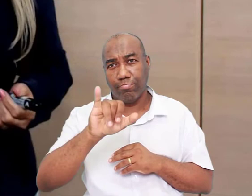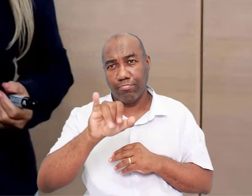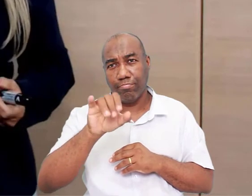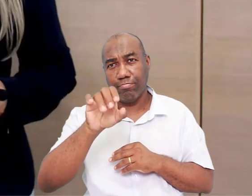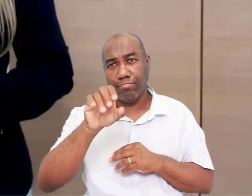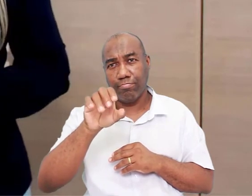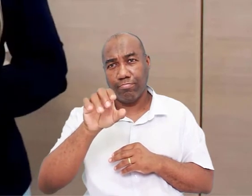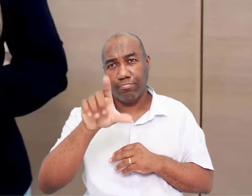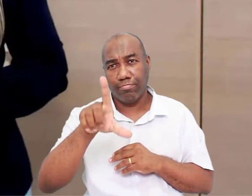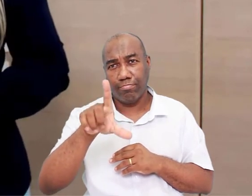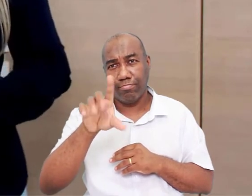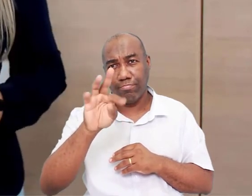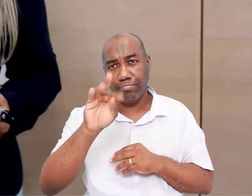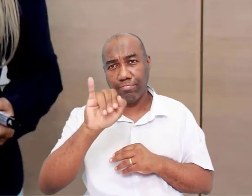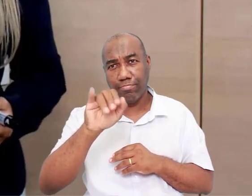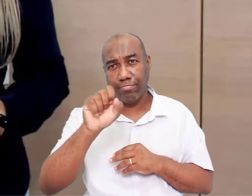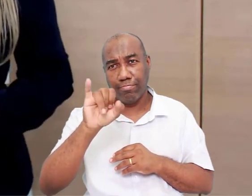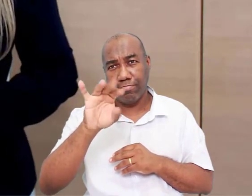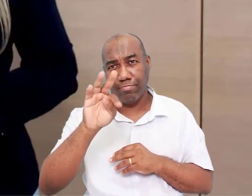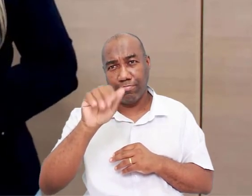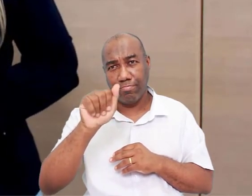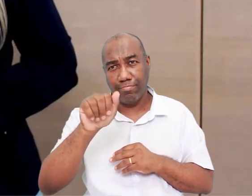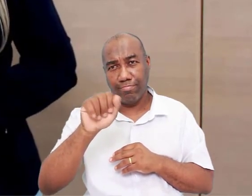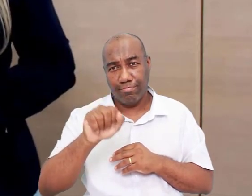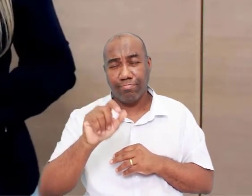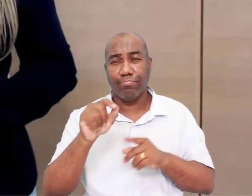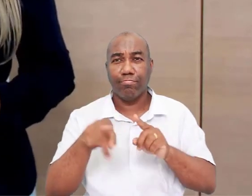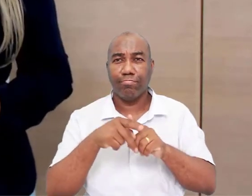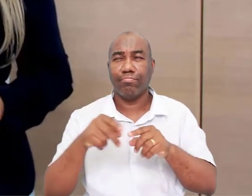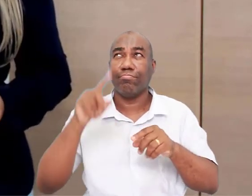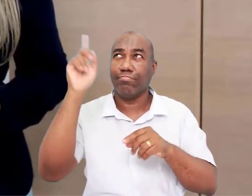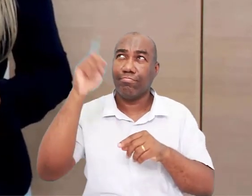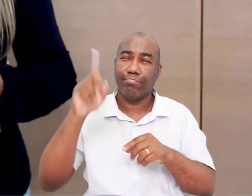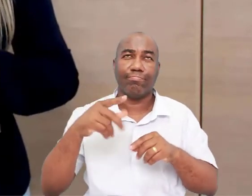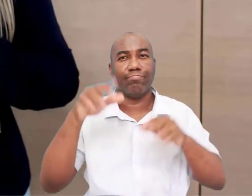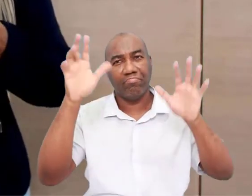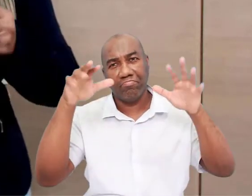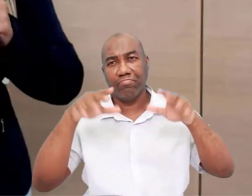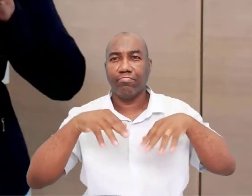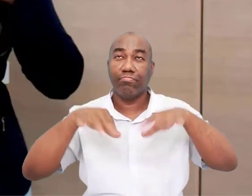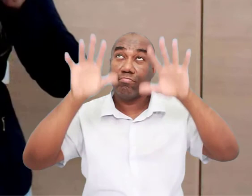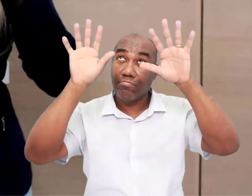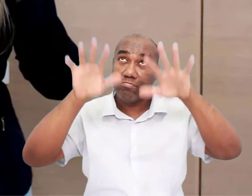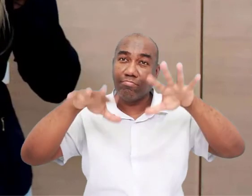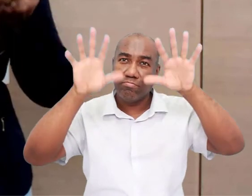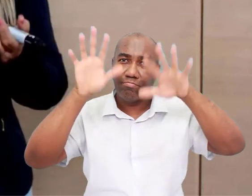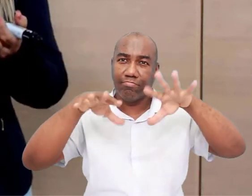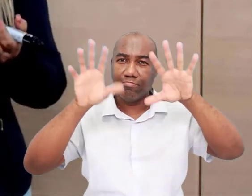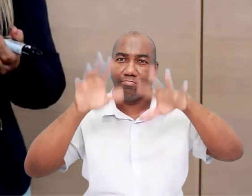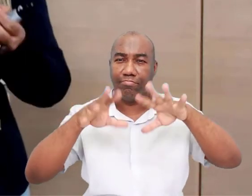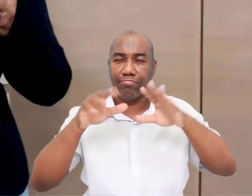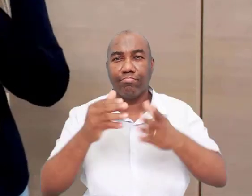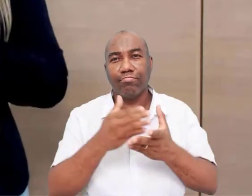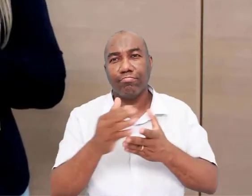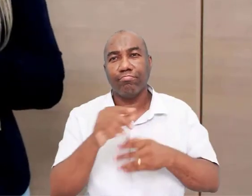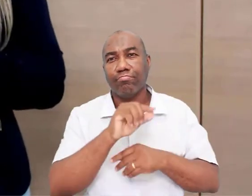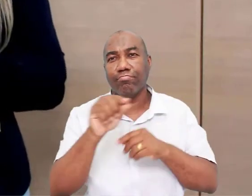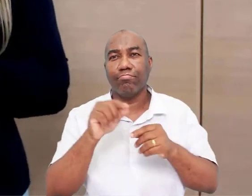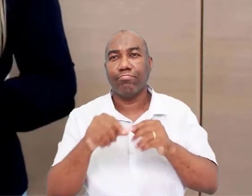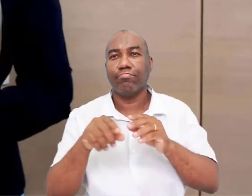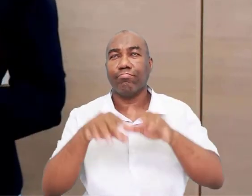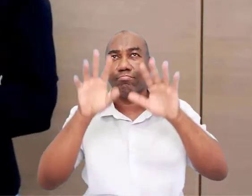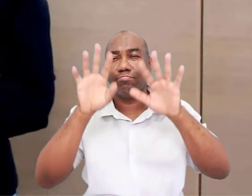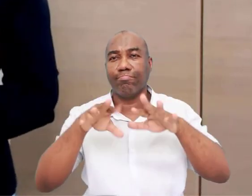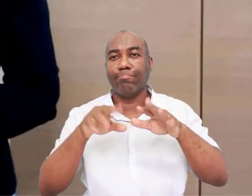O trovão, o vento, o raio, a chuva, tá? Então, eles adoram esses fenômenos naturais como seus